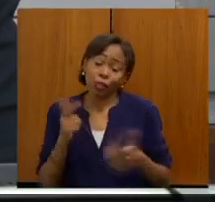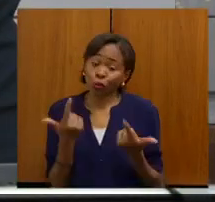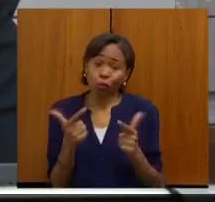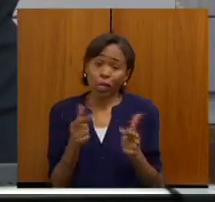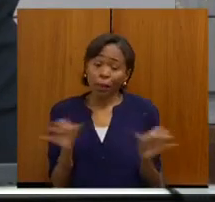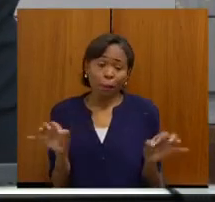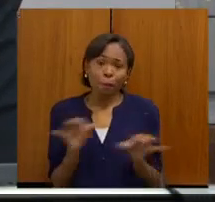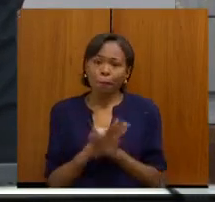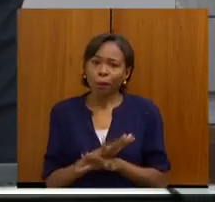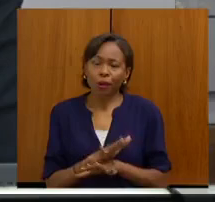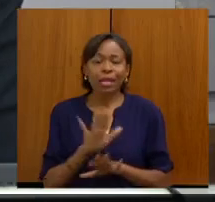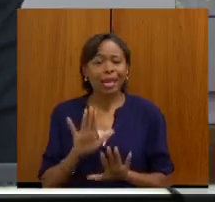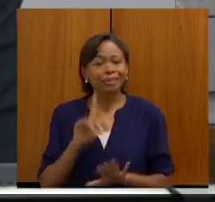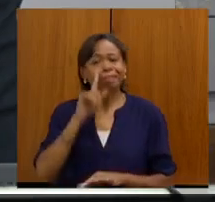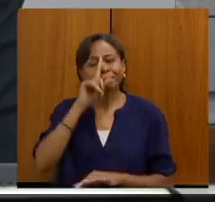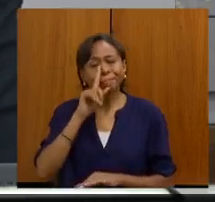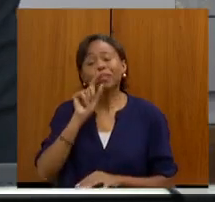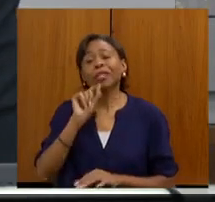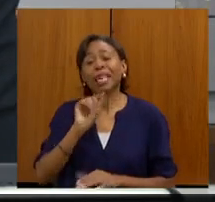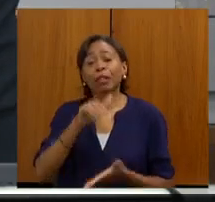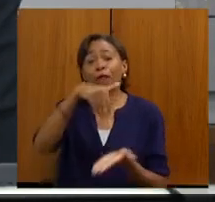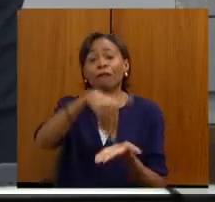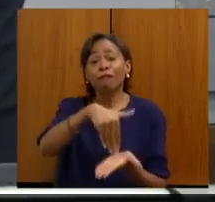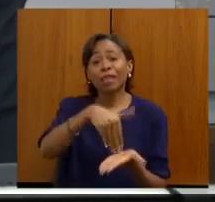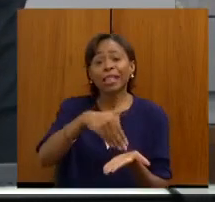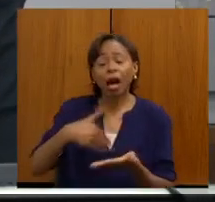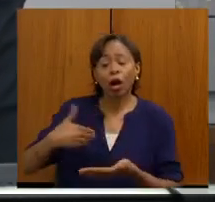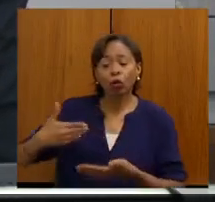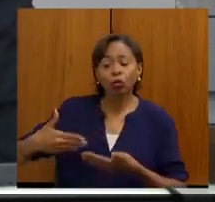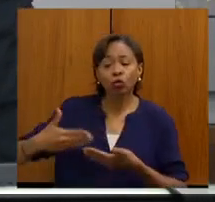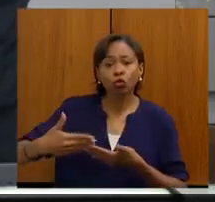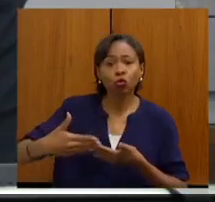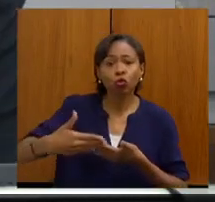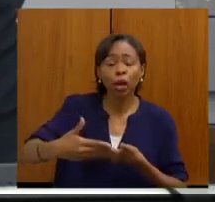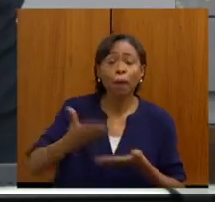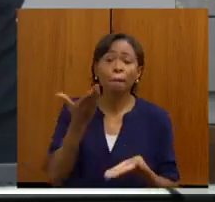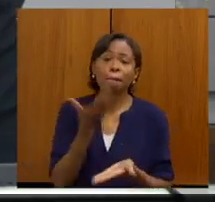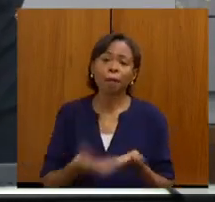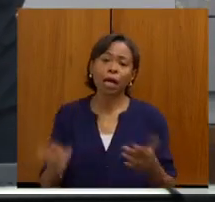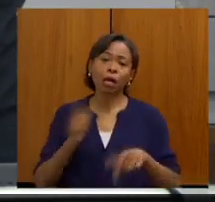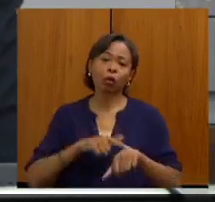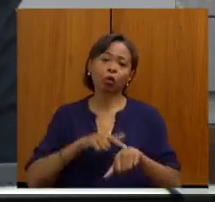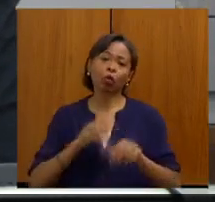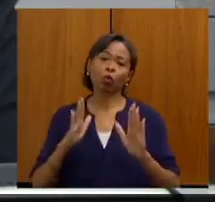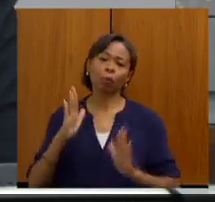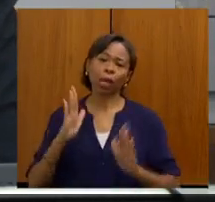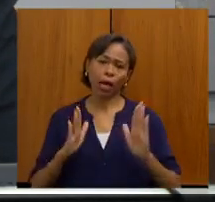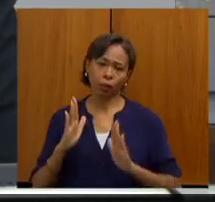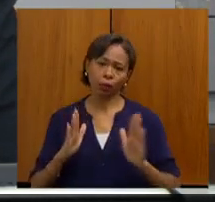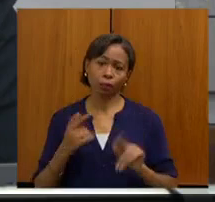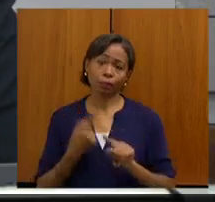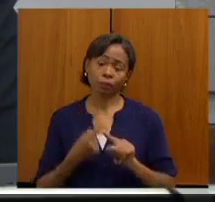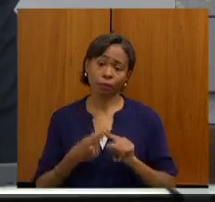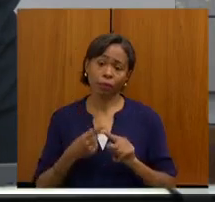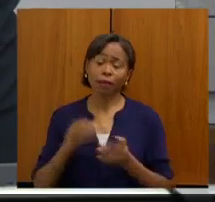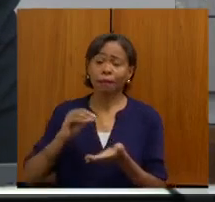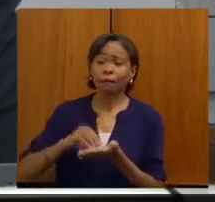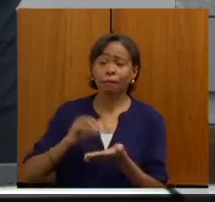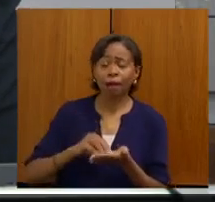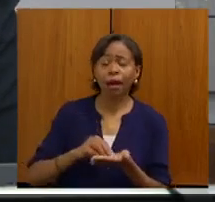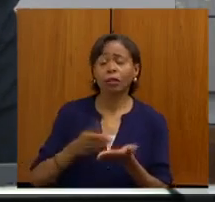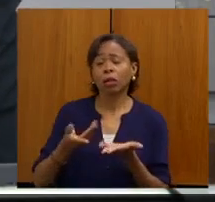que corre um risco enorme de a gente chegar no final do processo, perder o prazo, por quê? Falta um projeto